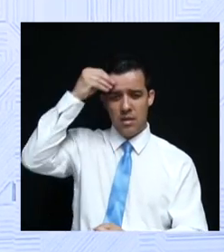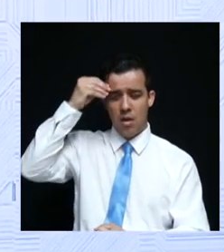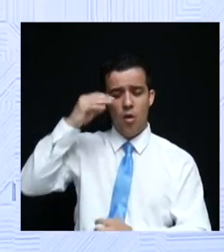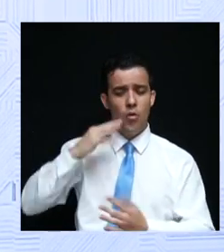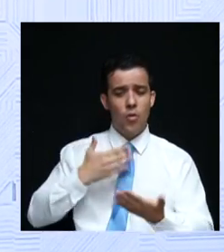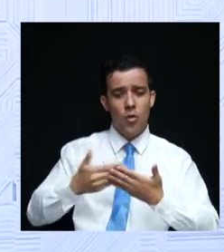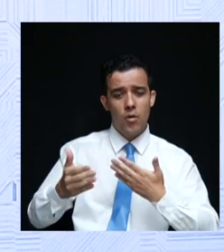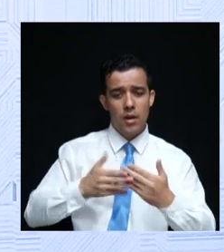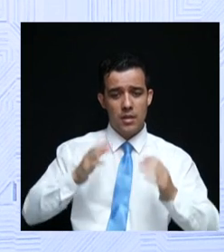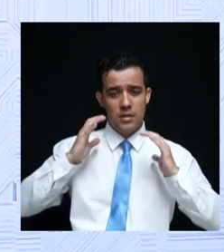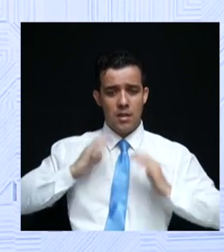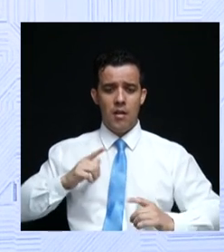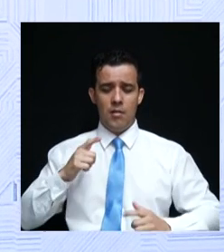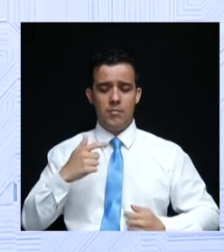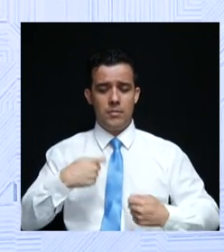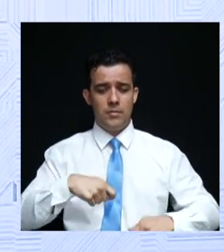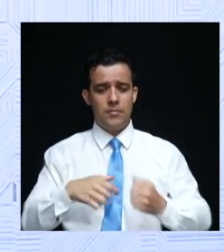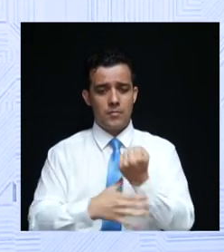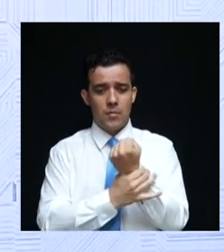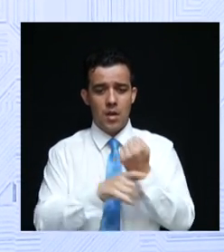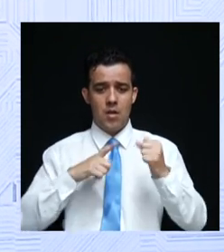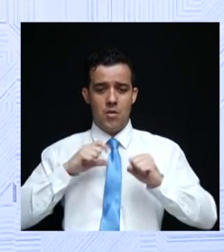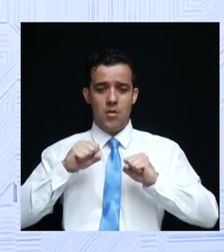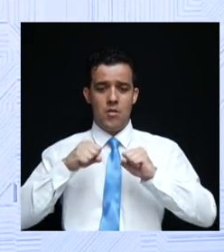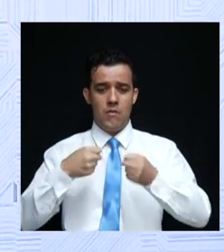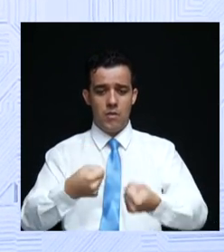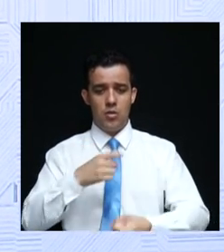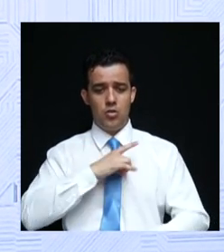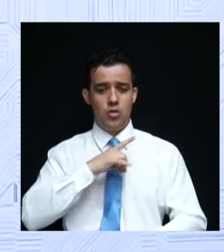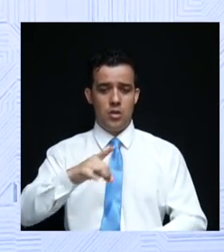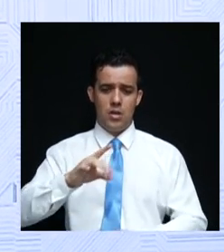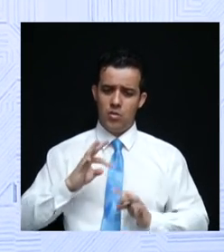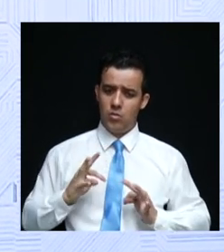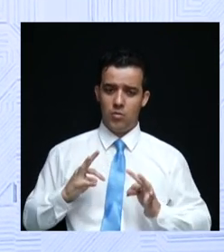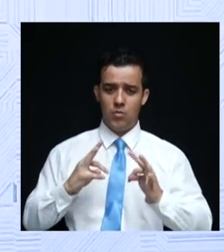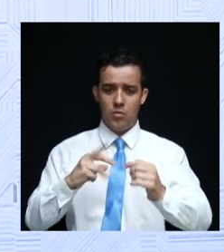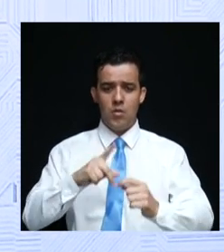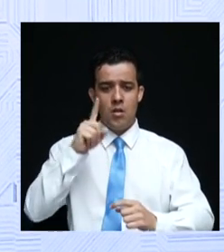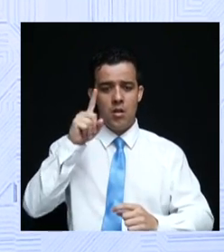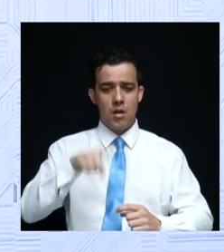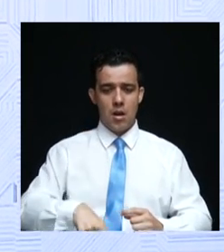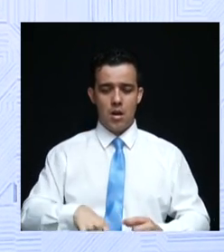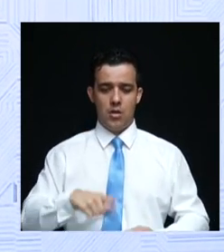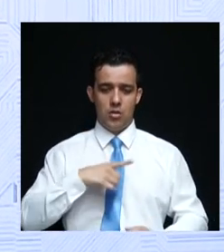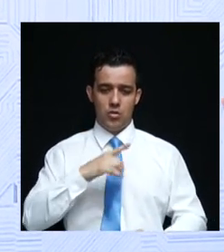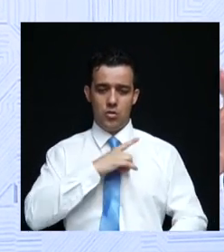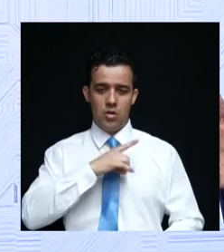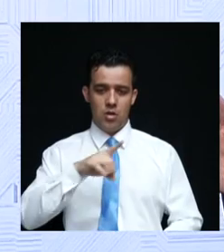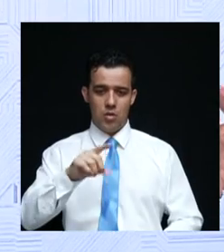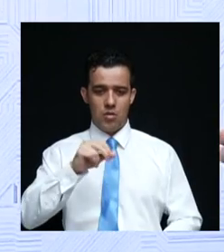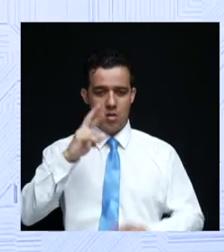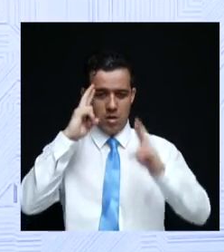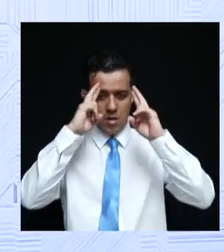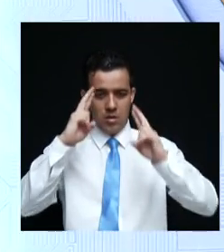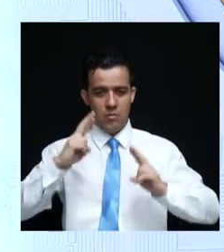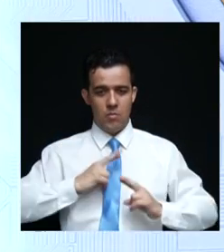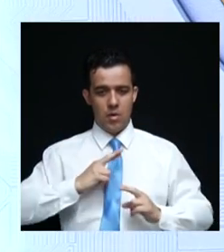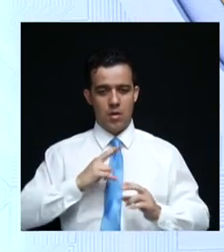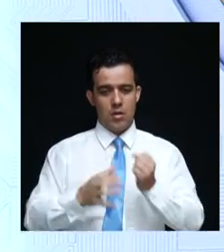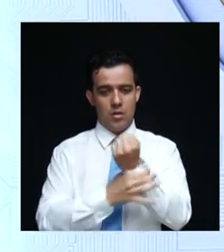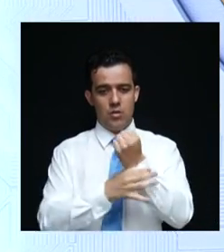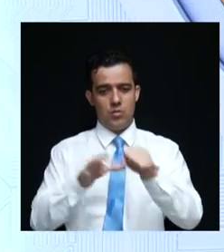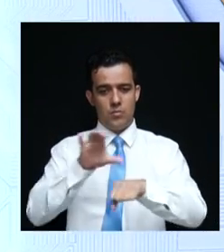cidadão brasileiro. portanto, eu defendo muito o direito a todos de terem legitimamente respeitado todas suas garantias constitucionais.